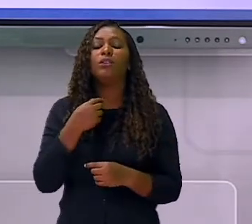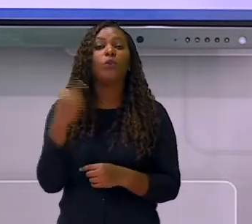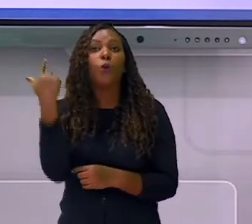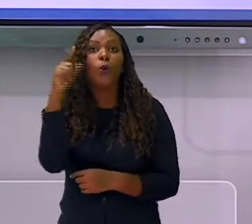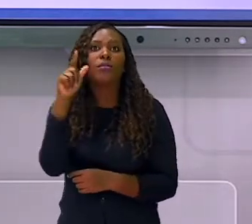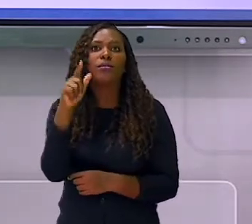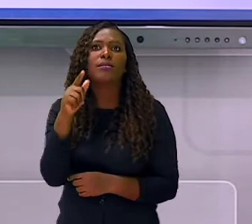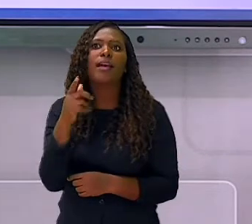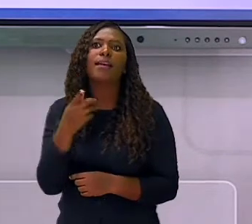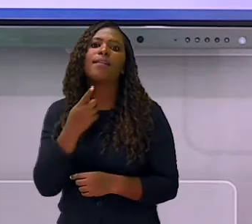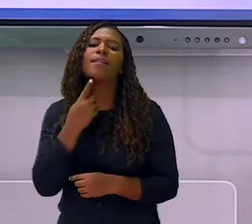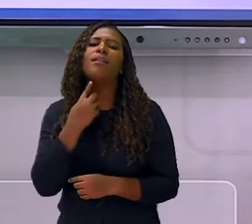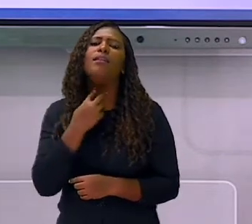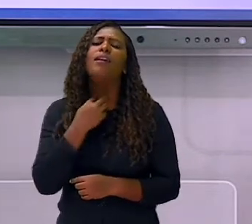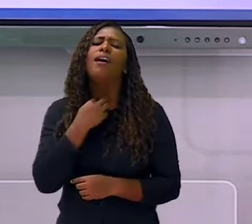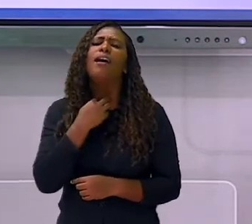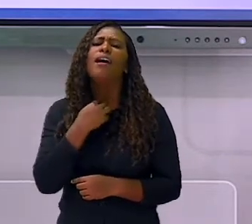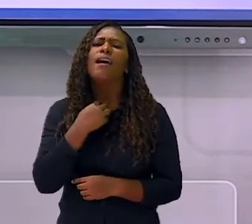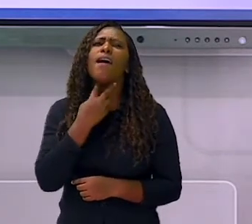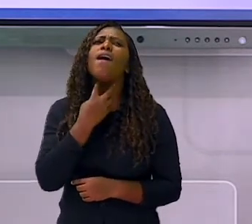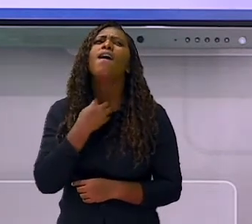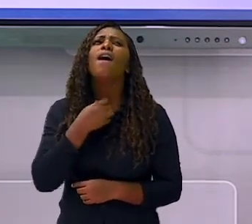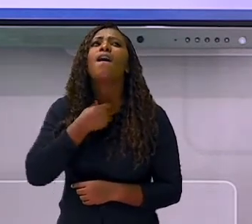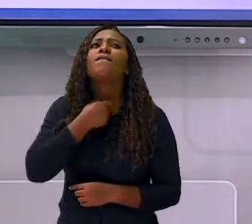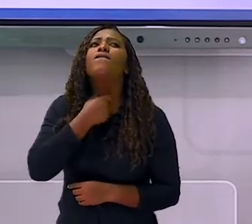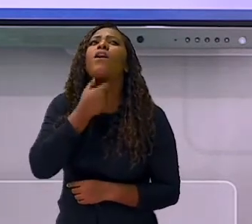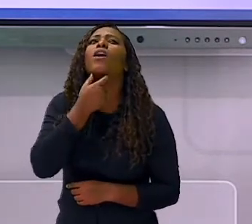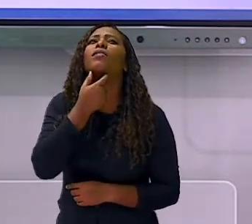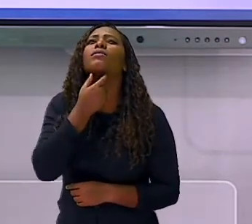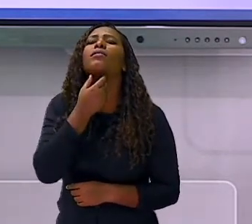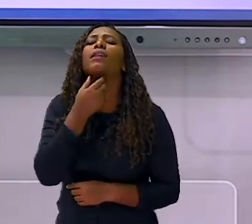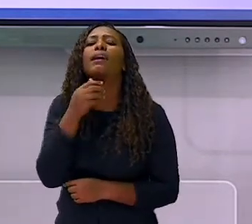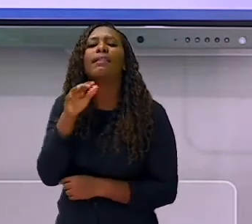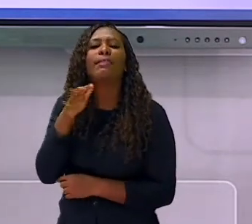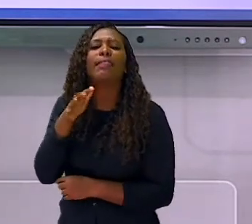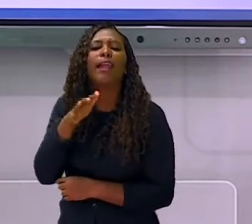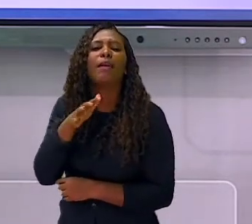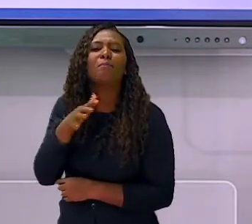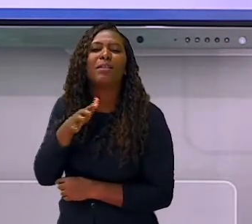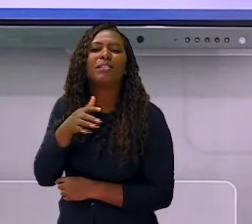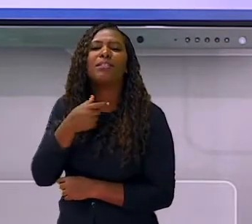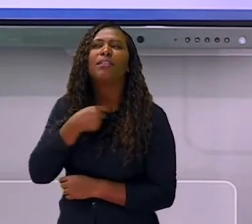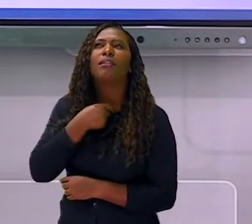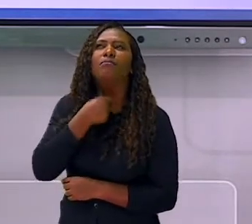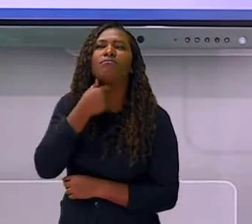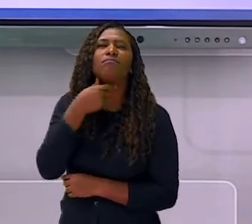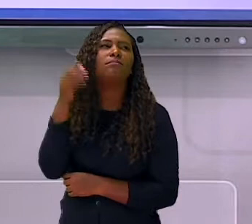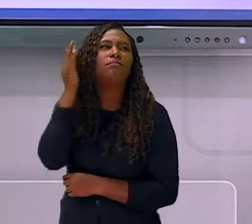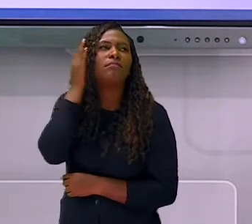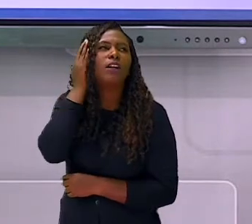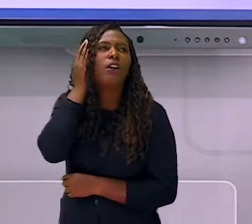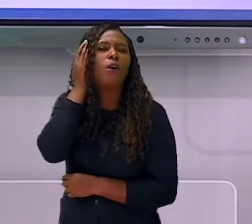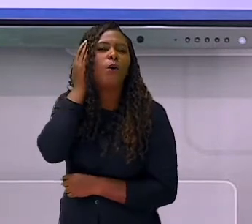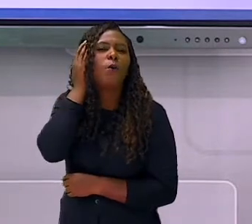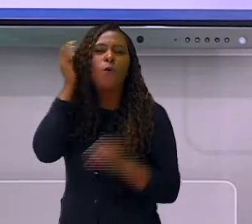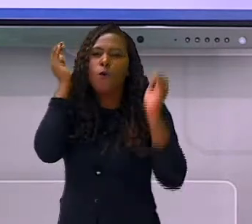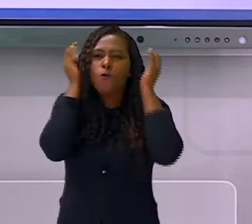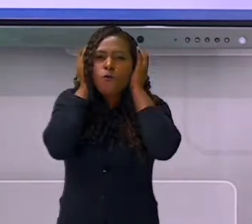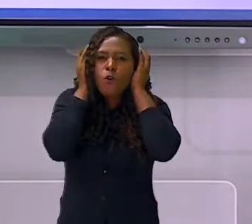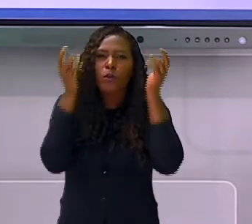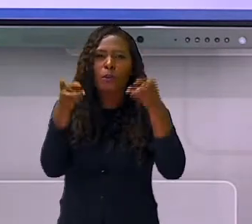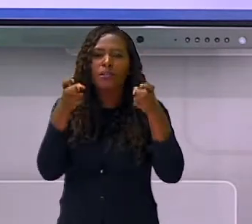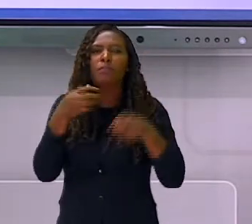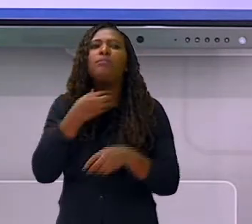fala dessa consoante. Ou ainda, essa criança pode omitir alguma consoante ao escrever uma palavra.